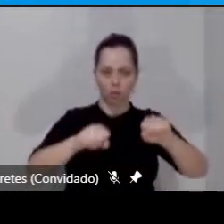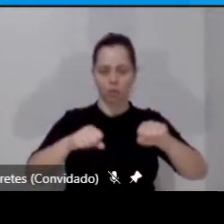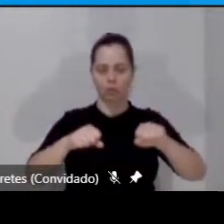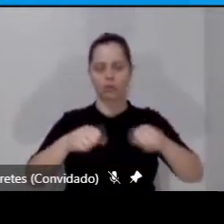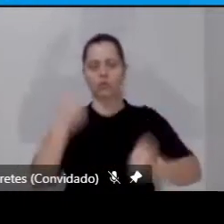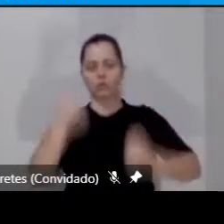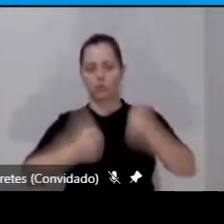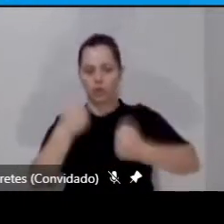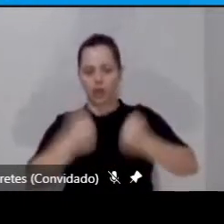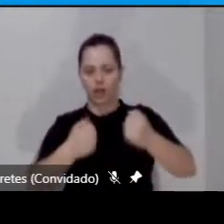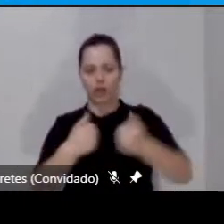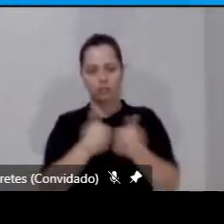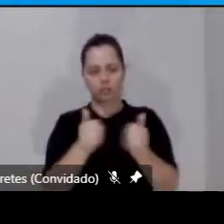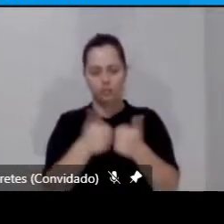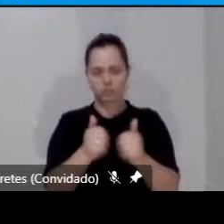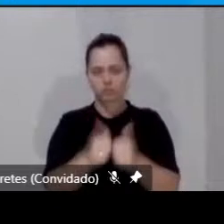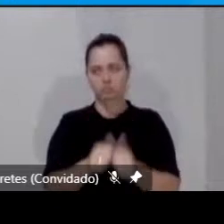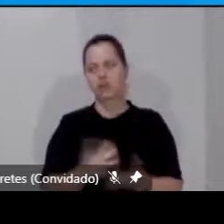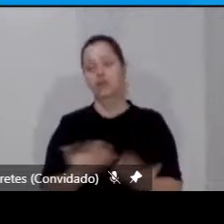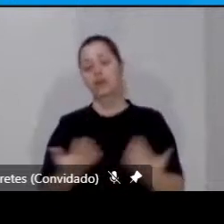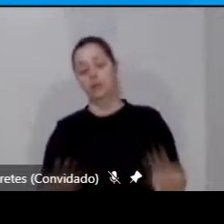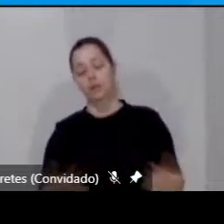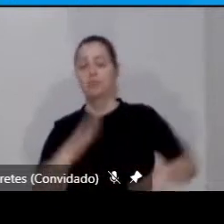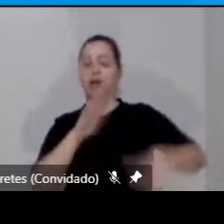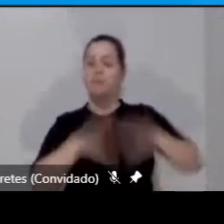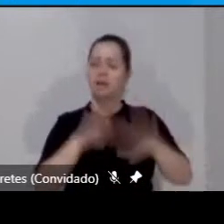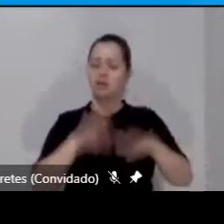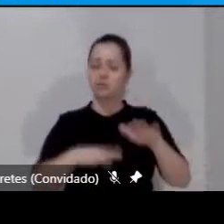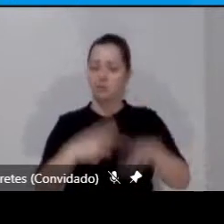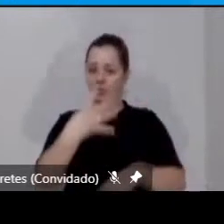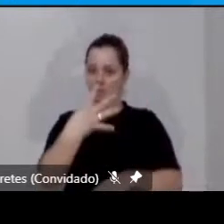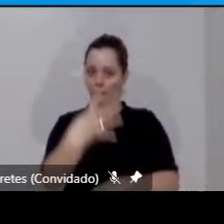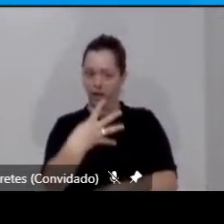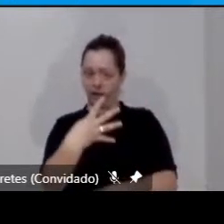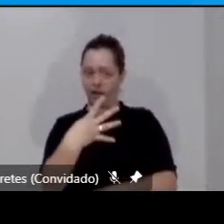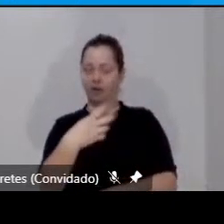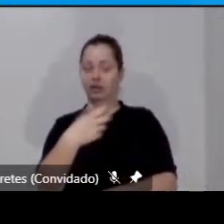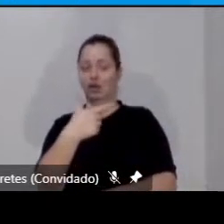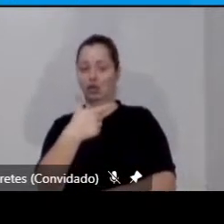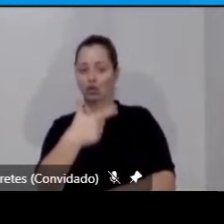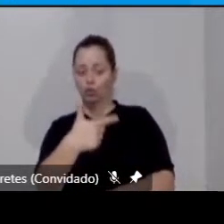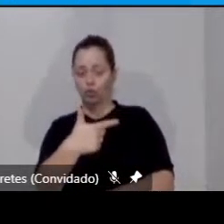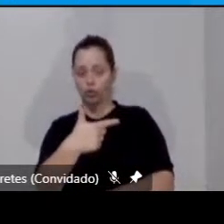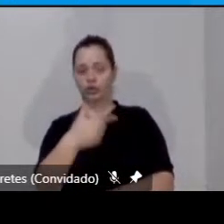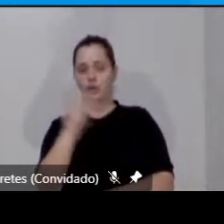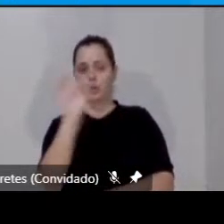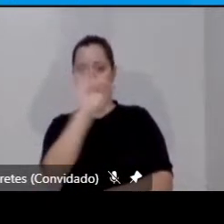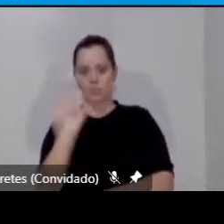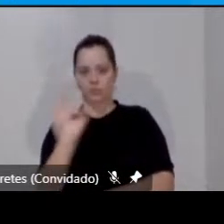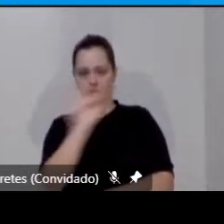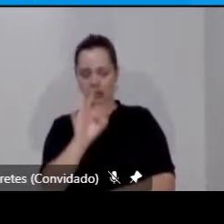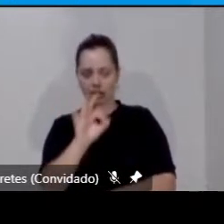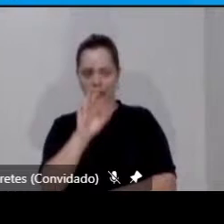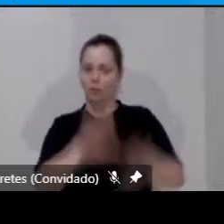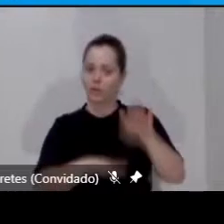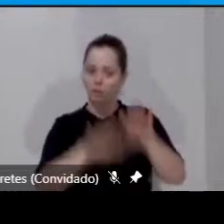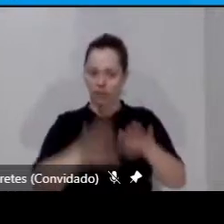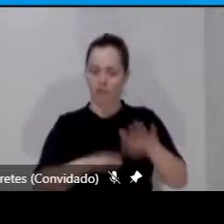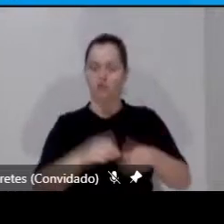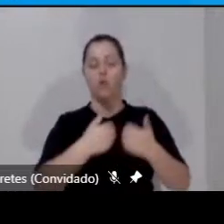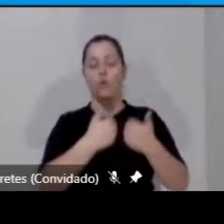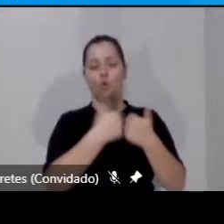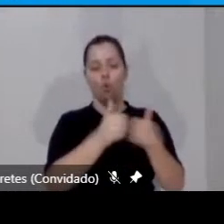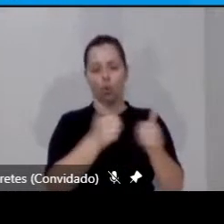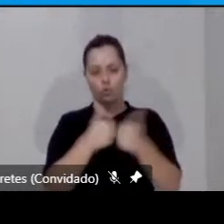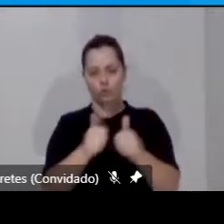no Brasil é mais ou menos 40% das pessoas dependentes de ônibus, 20% de